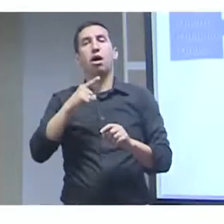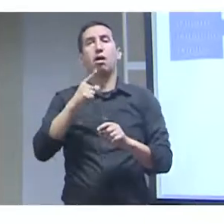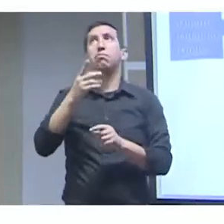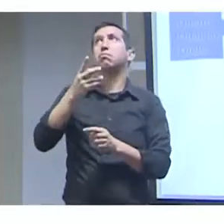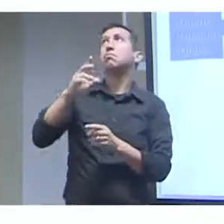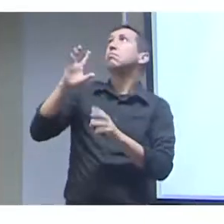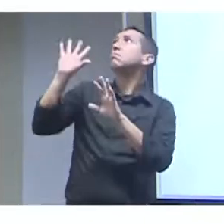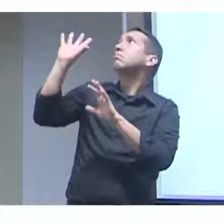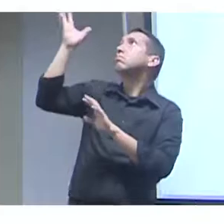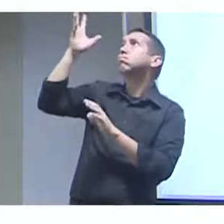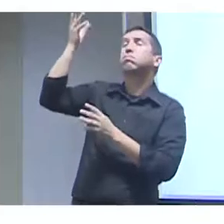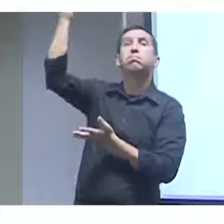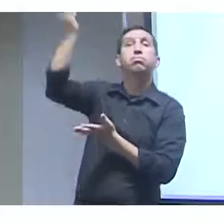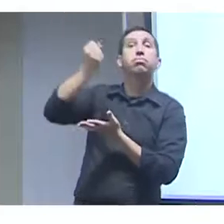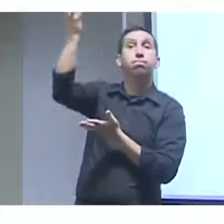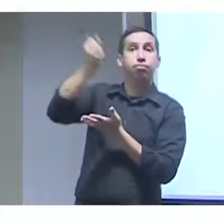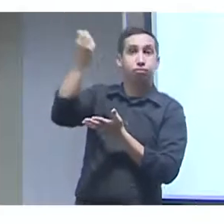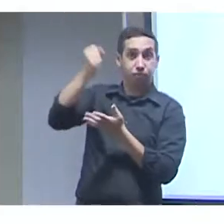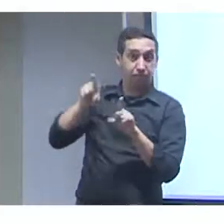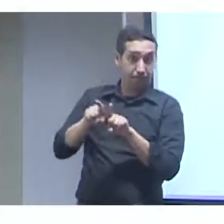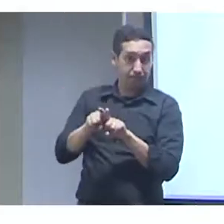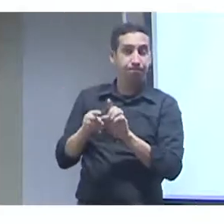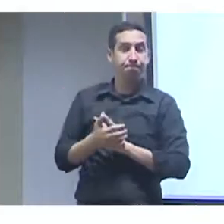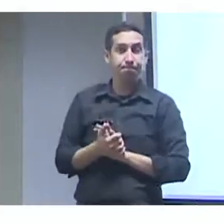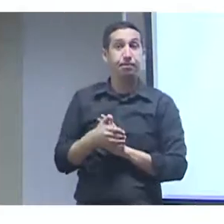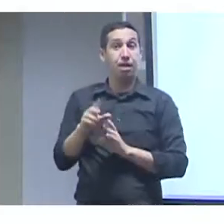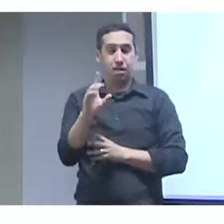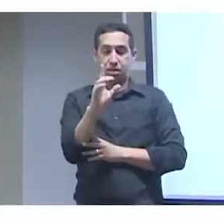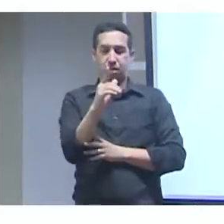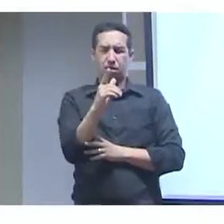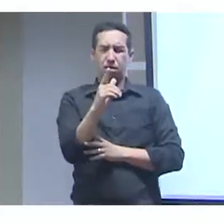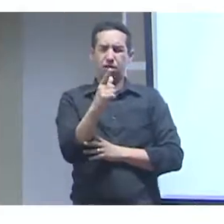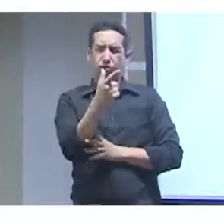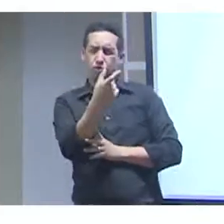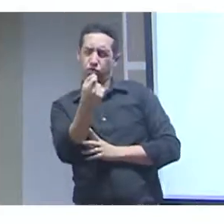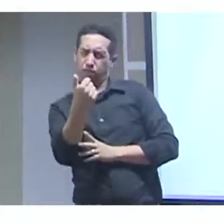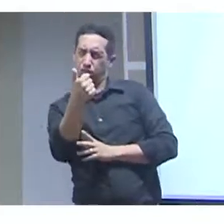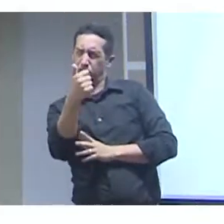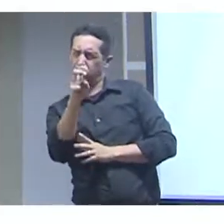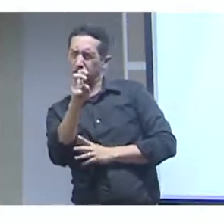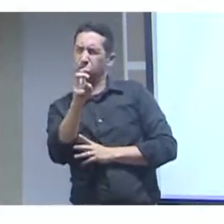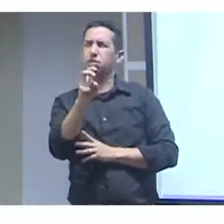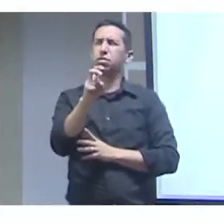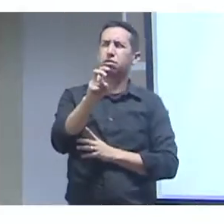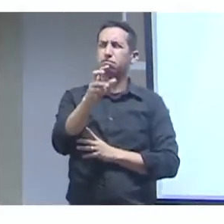encontramos o GeoLoad para dados espacialmente explícitos ou dados espaciais.